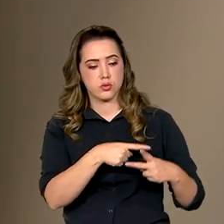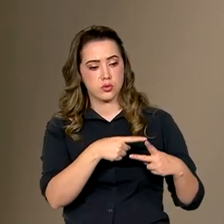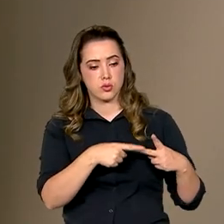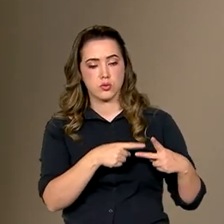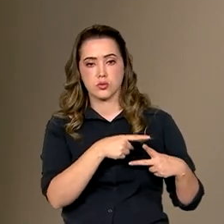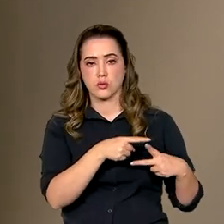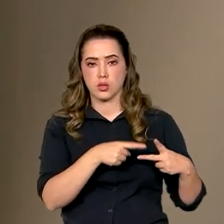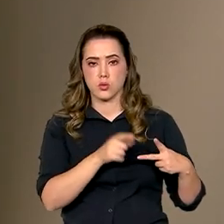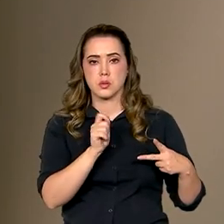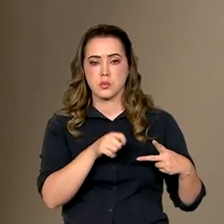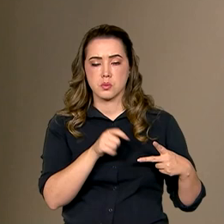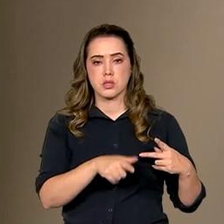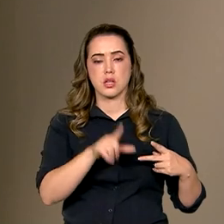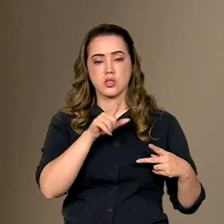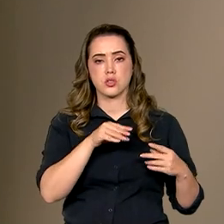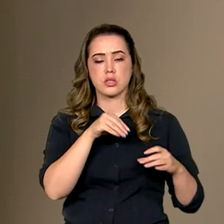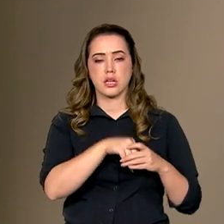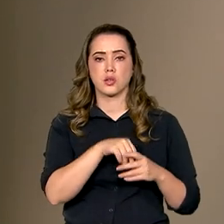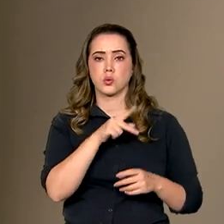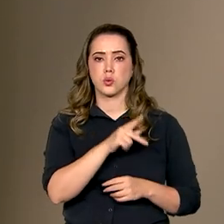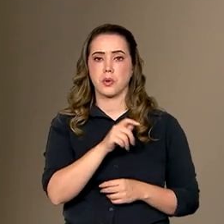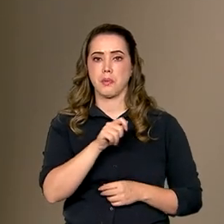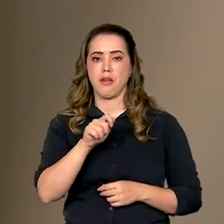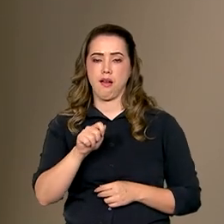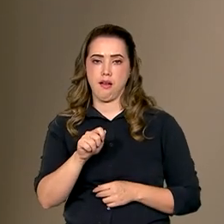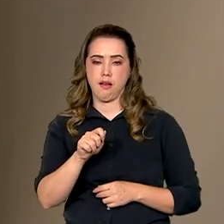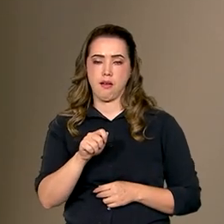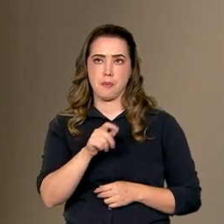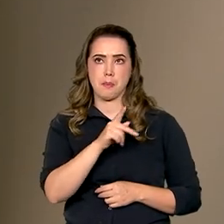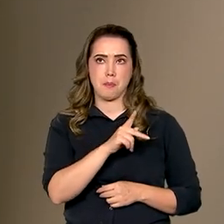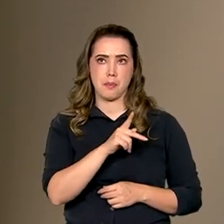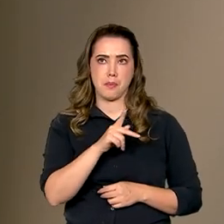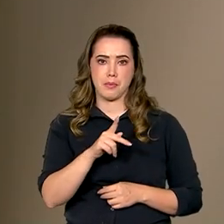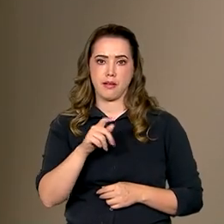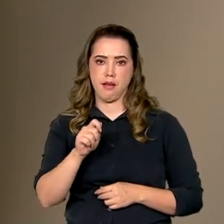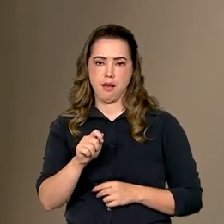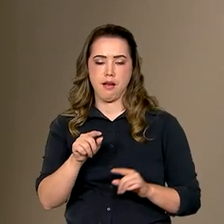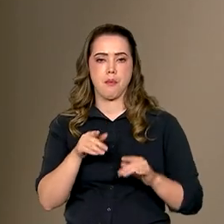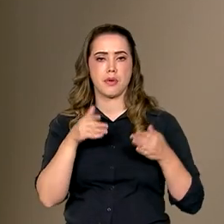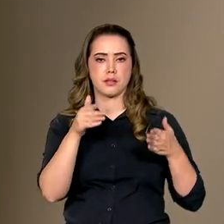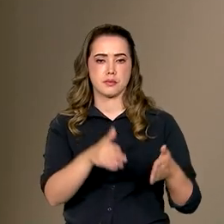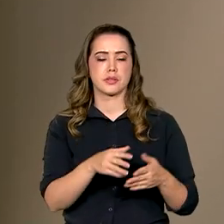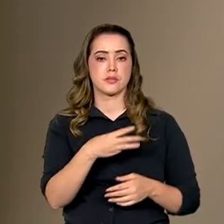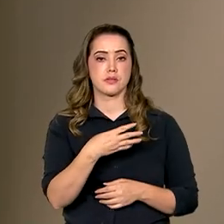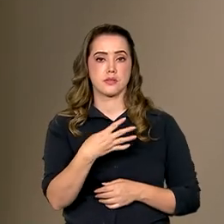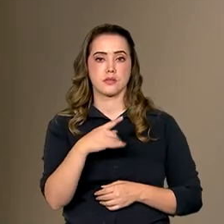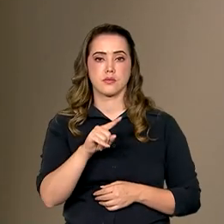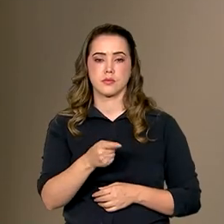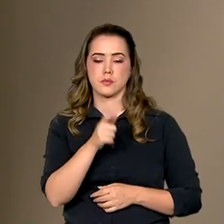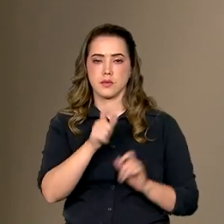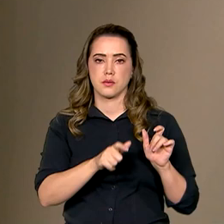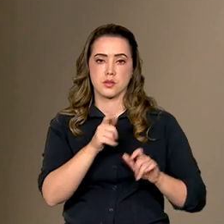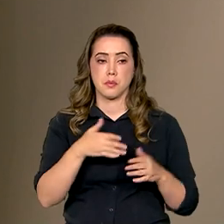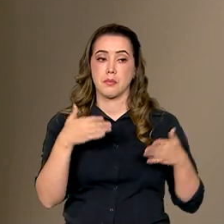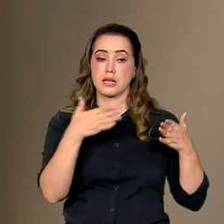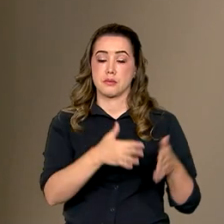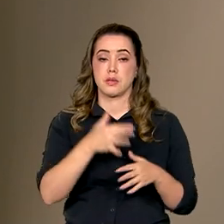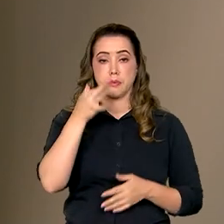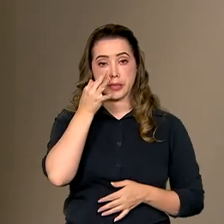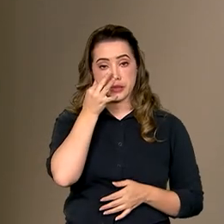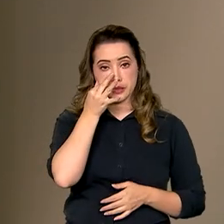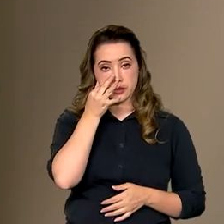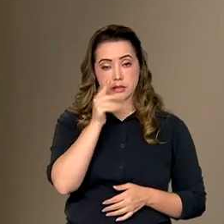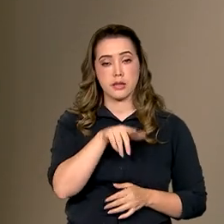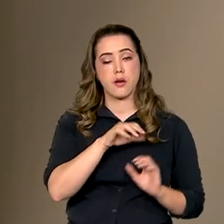metodologia no PPA Participativo. E nós tivemos 34 mil pessoas participando presencialmente